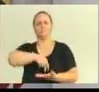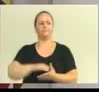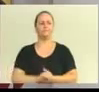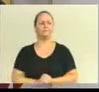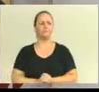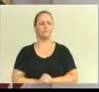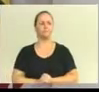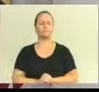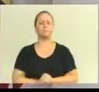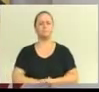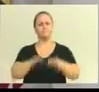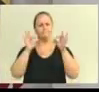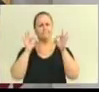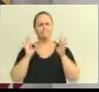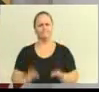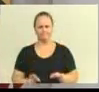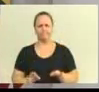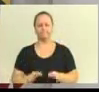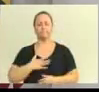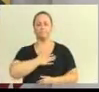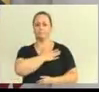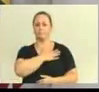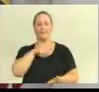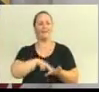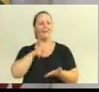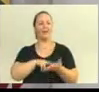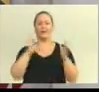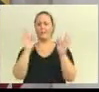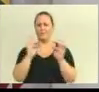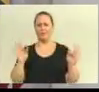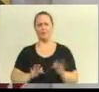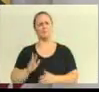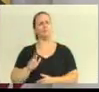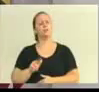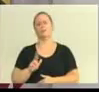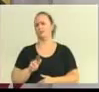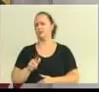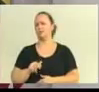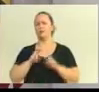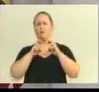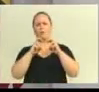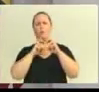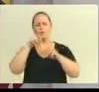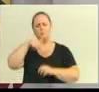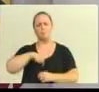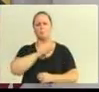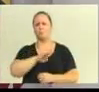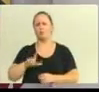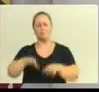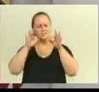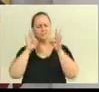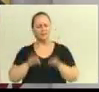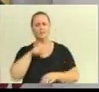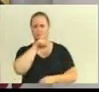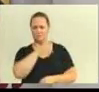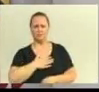Certamente, o prefeito Napoleão não está contente com as condições dos ônibus que estão circulando na nossa cidade. Não tenho a menor dúvida disso. Nem